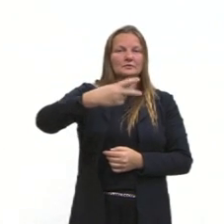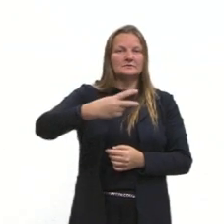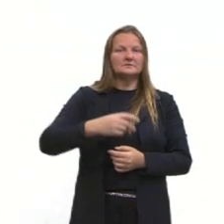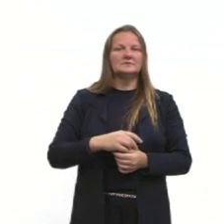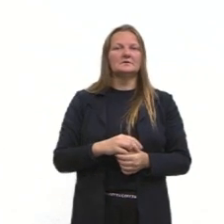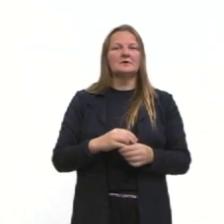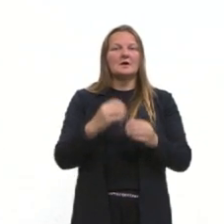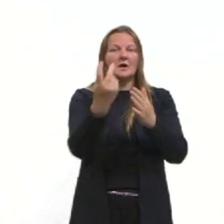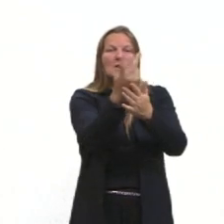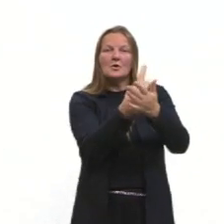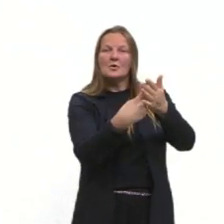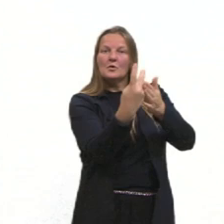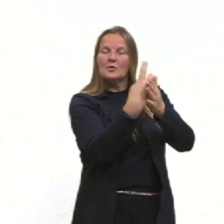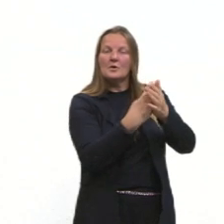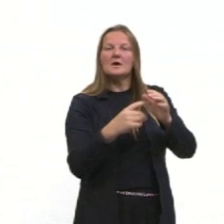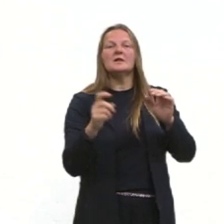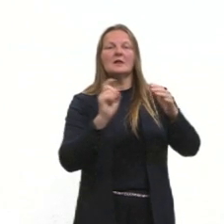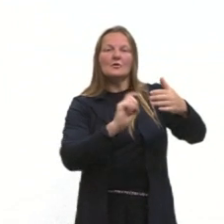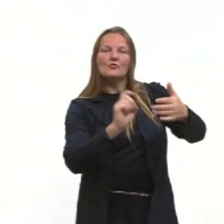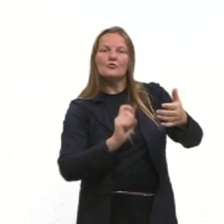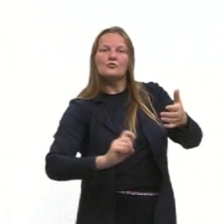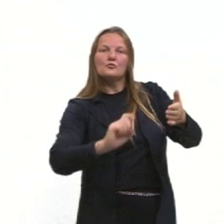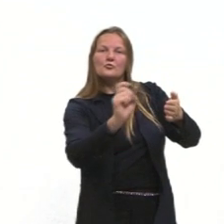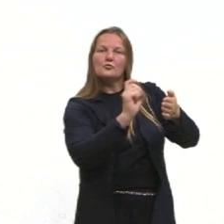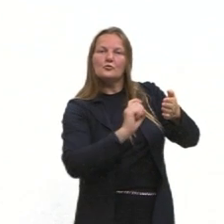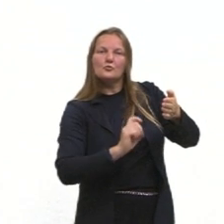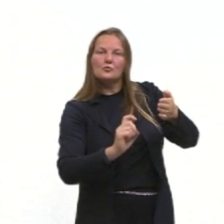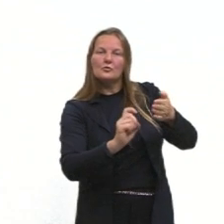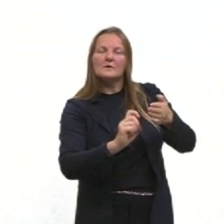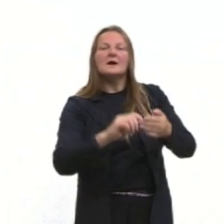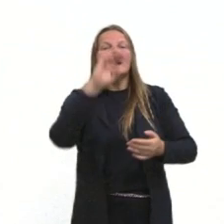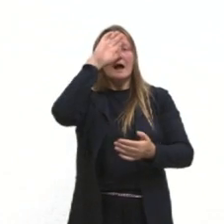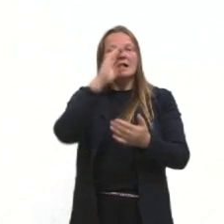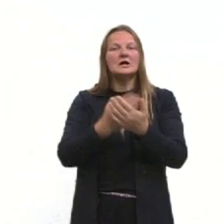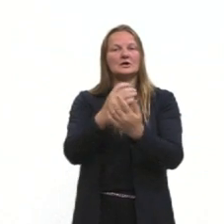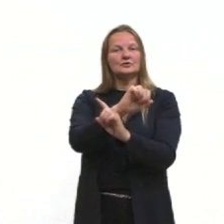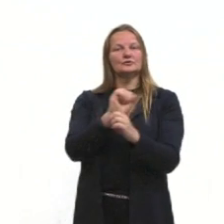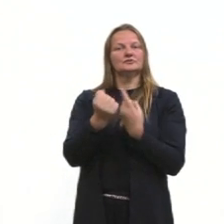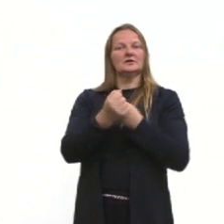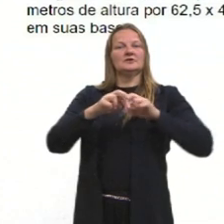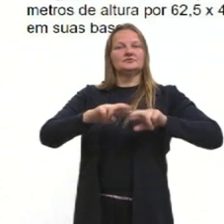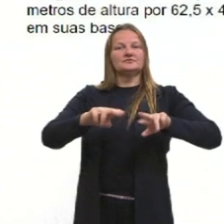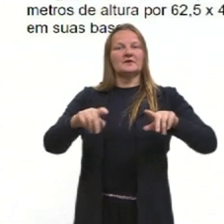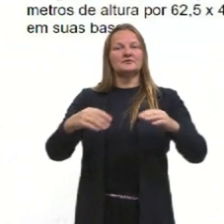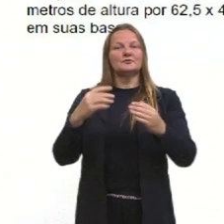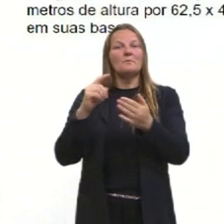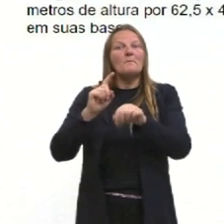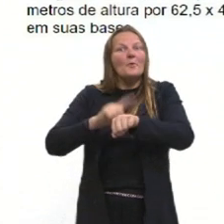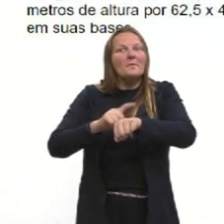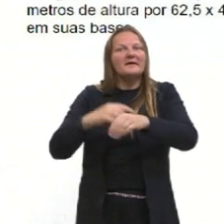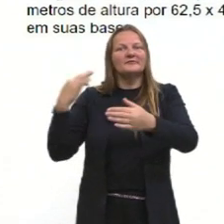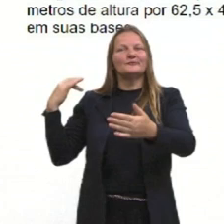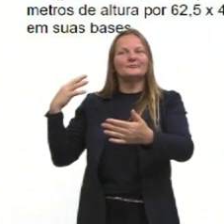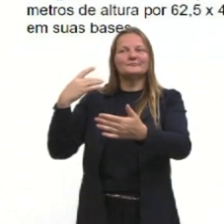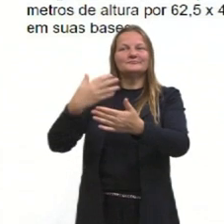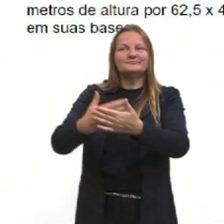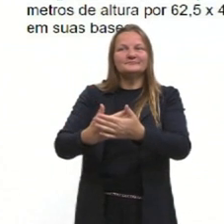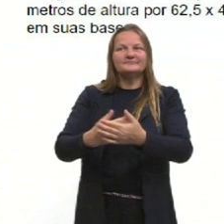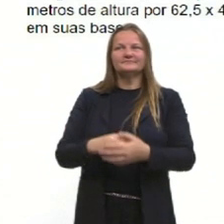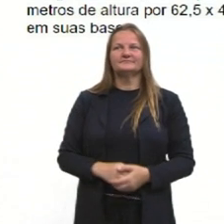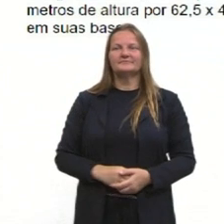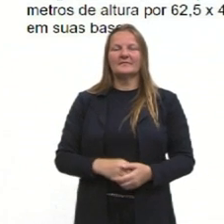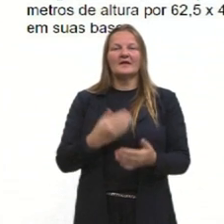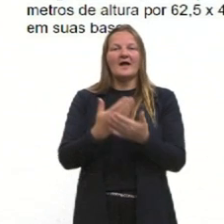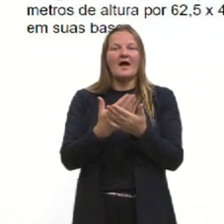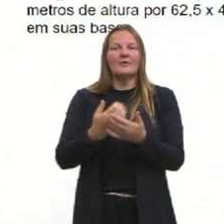trazem o registro do pensamento e das crenças da sociedade em diversas épocas. Vamos para a nossa